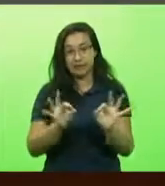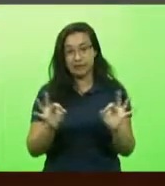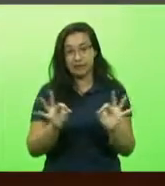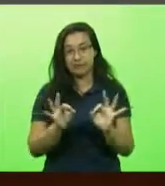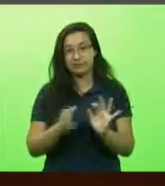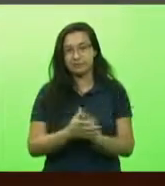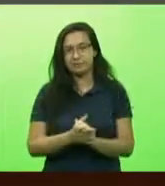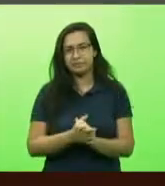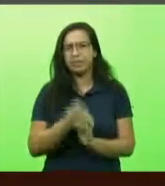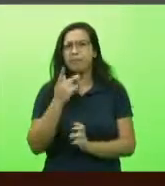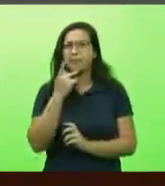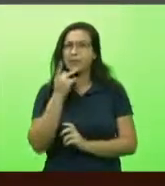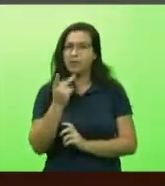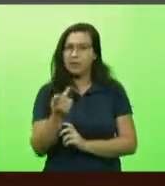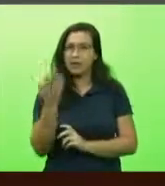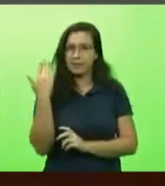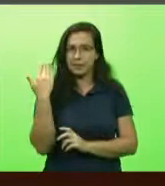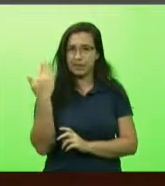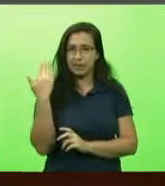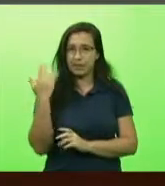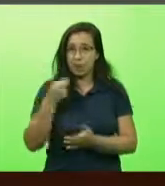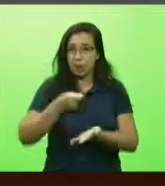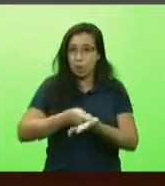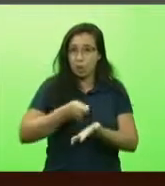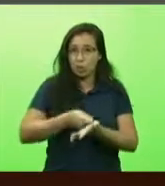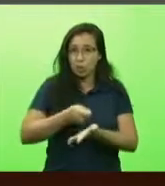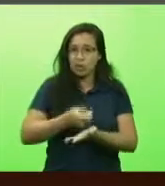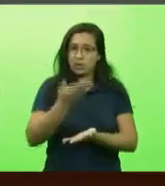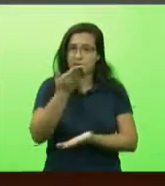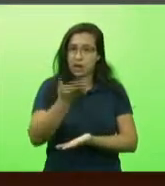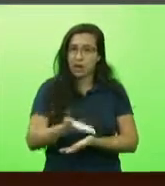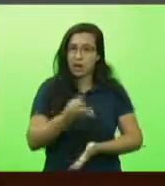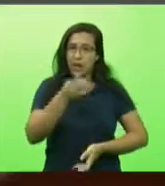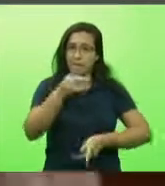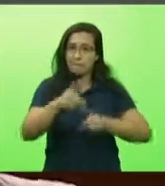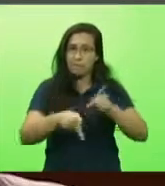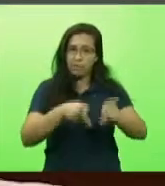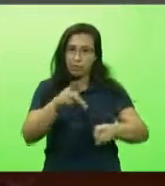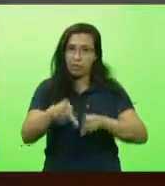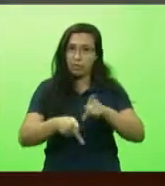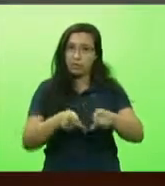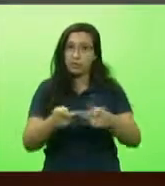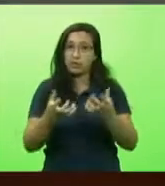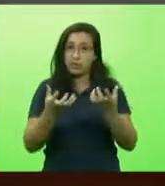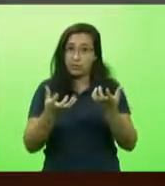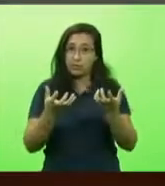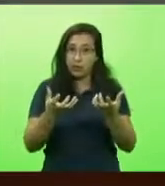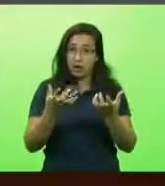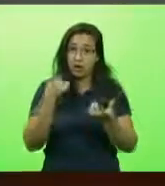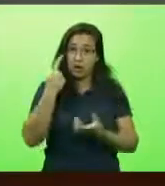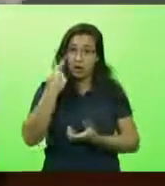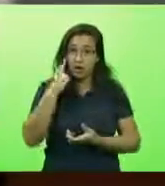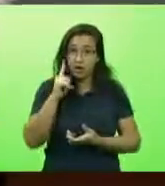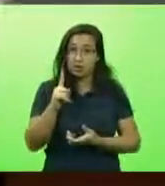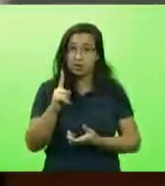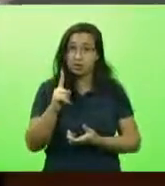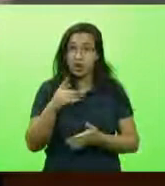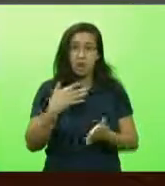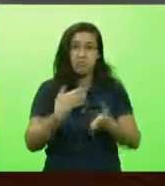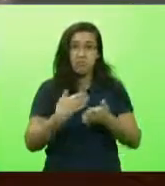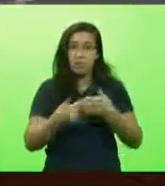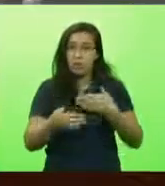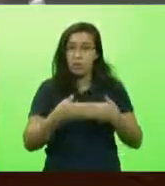cobrança que a população está fazendo para este dia, não importa